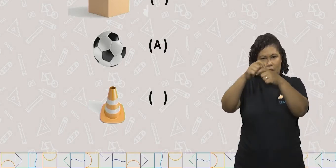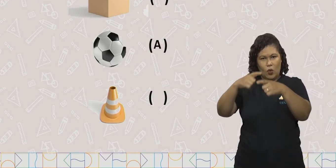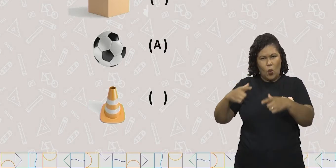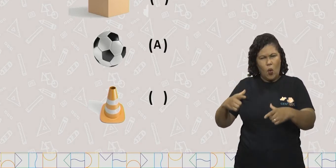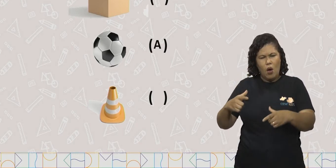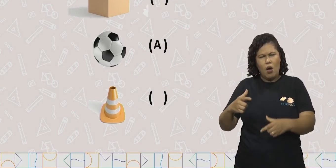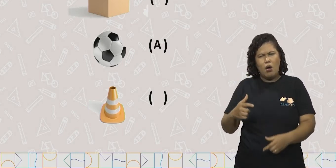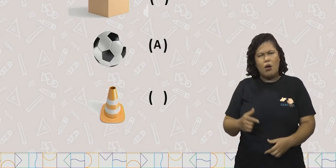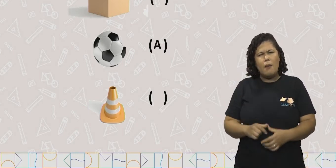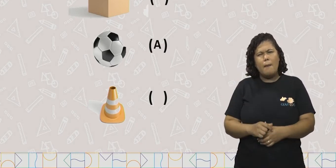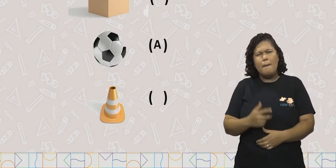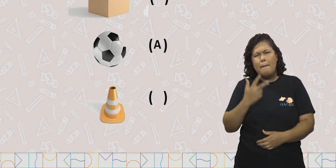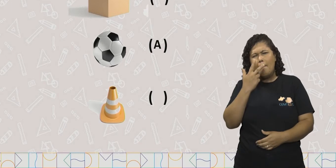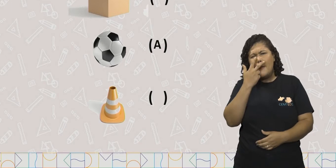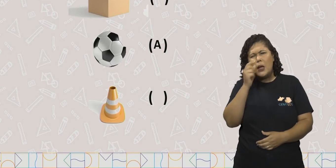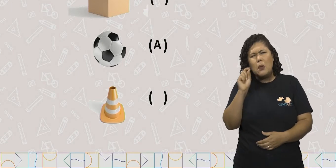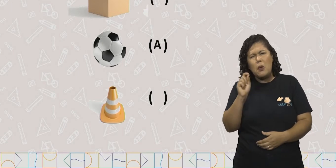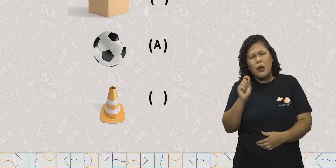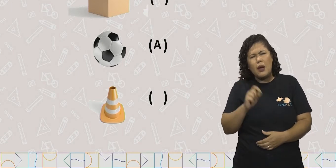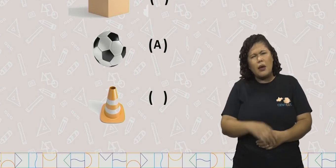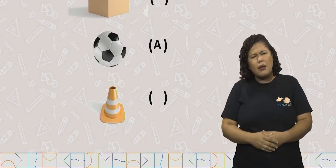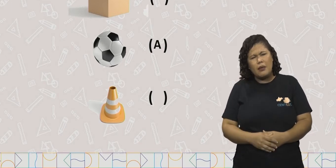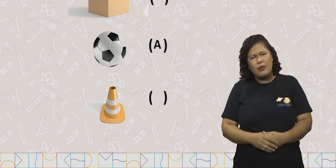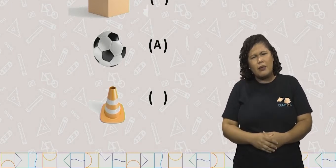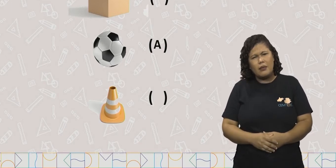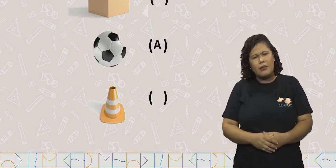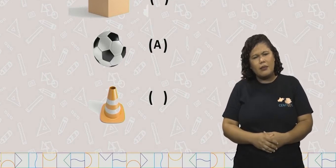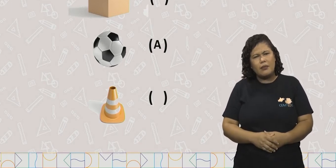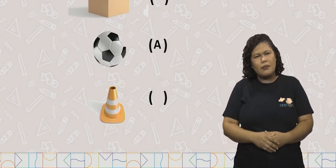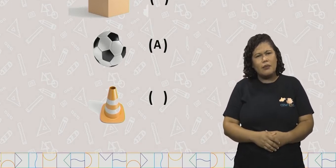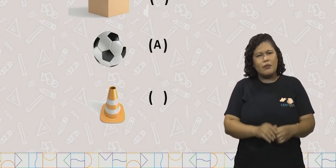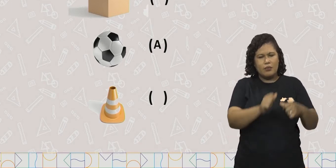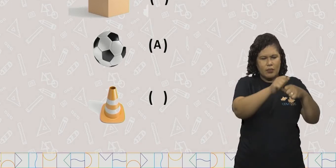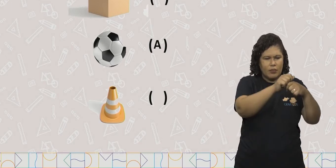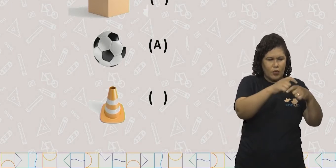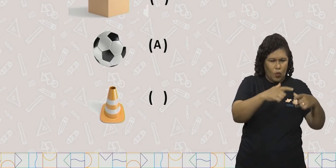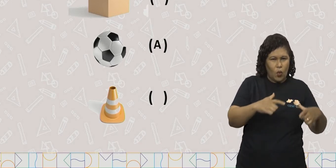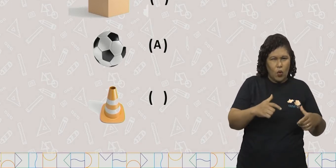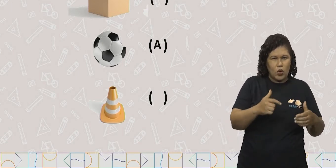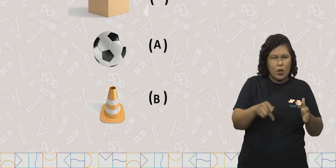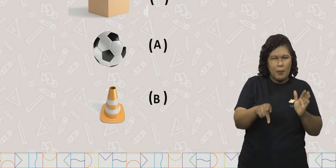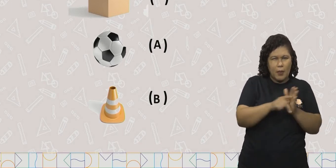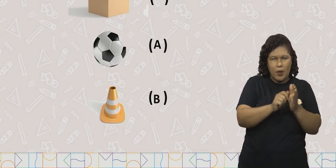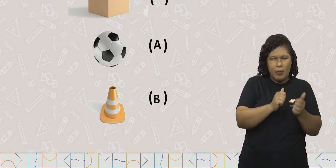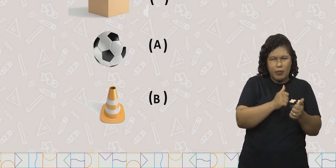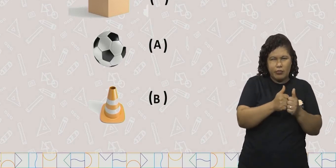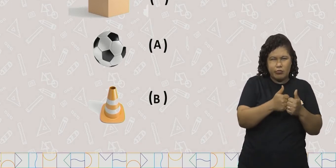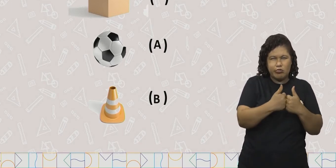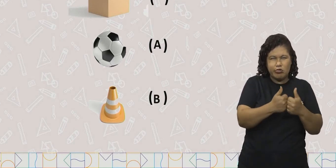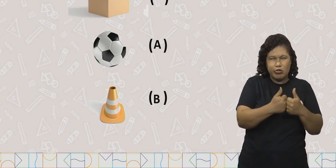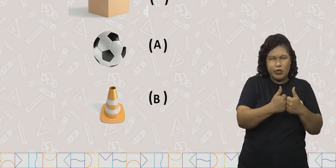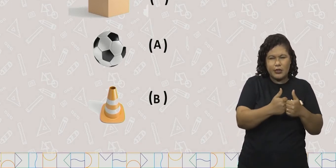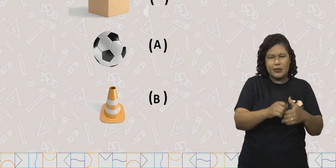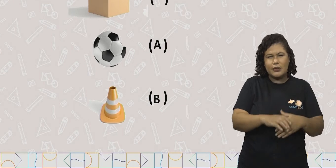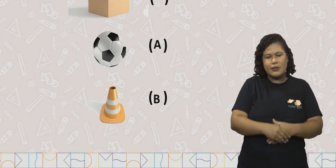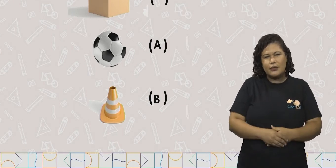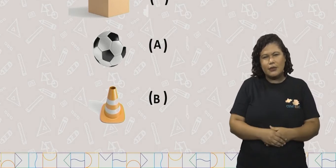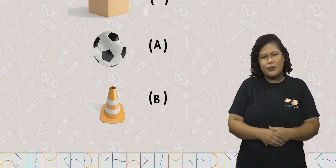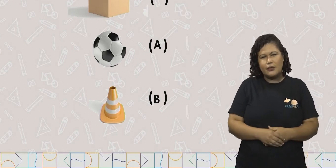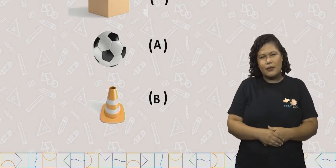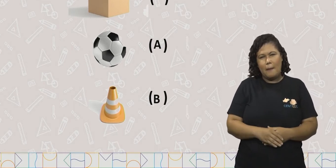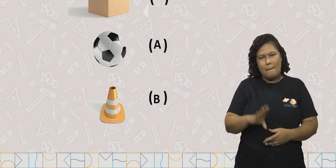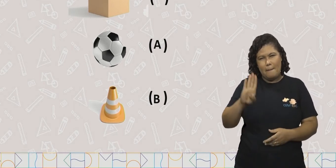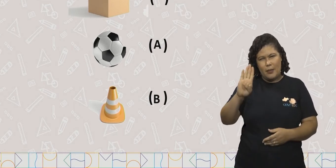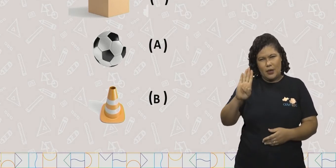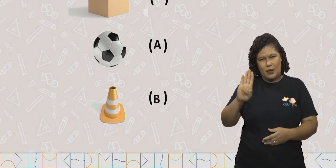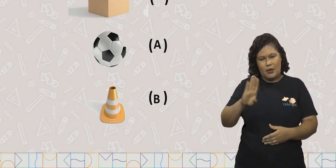parece com a caixa ou com o cone de trânsito? Isso mesmo! Se parece com o cone de trânsito então você coloca